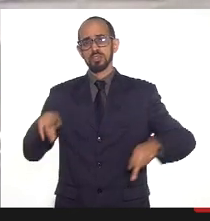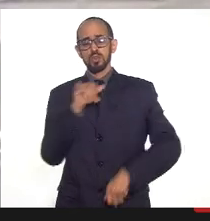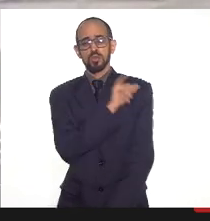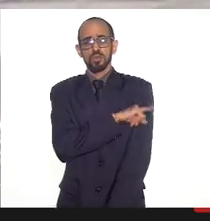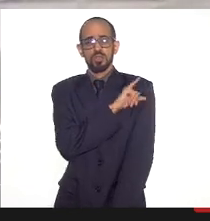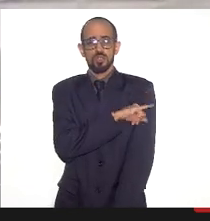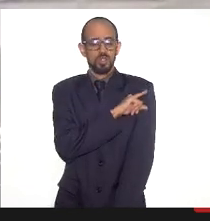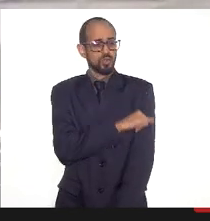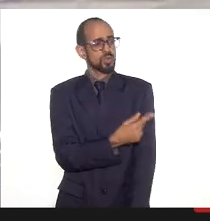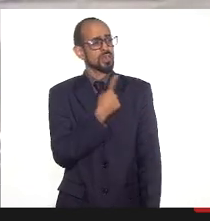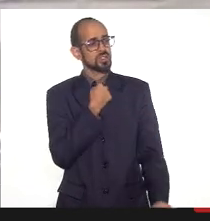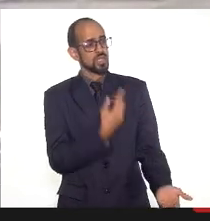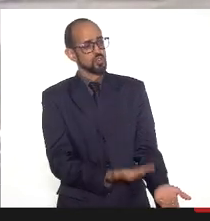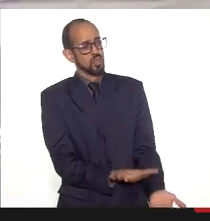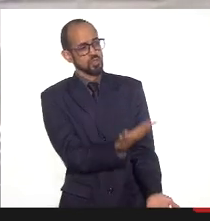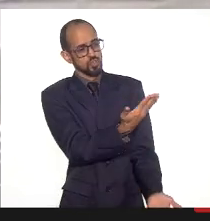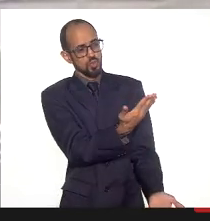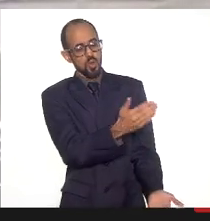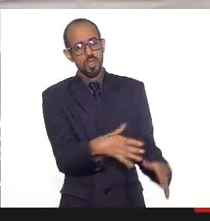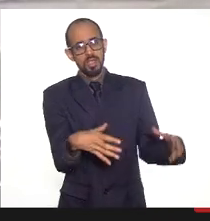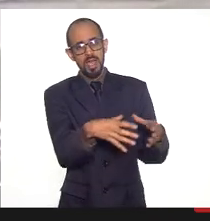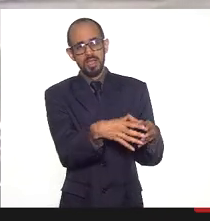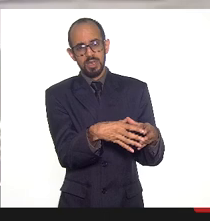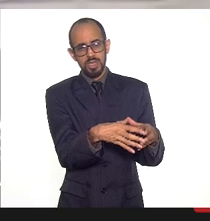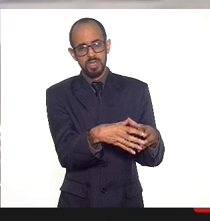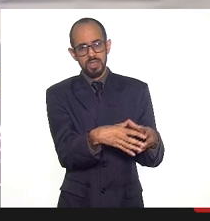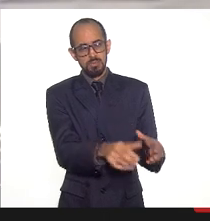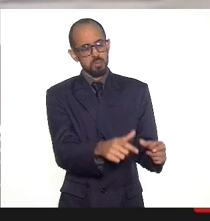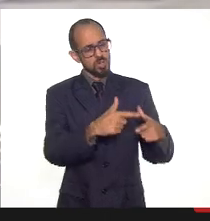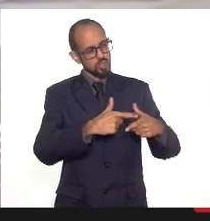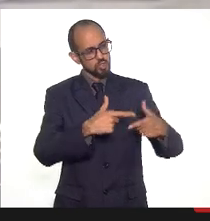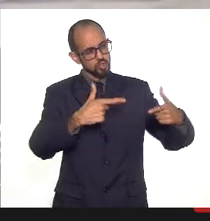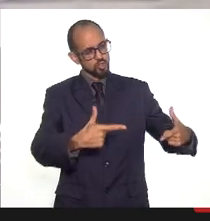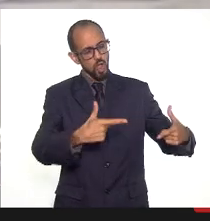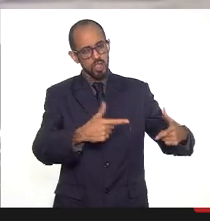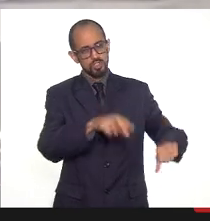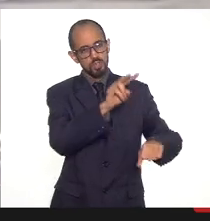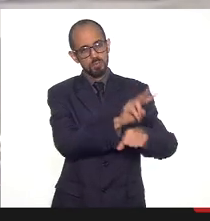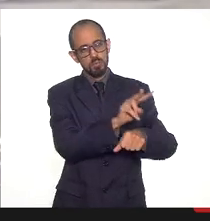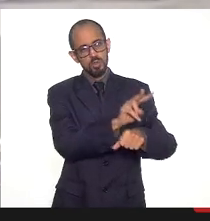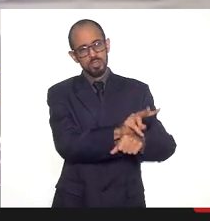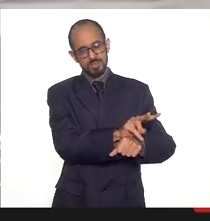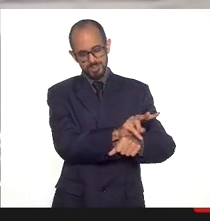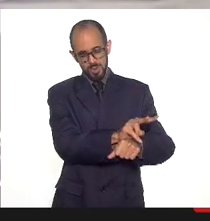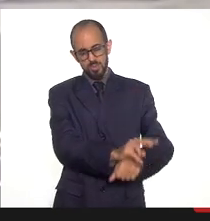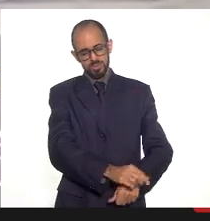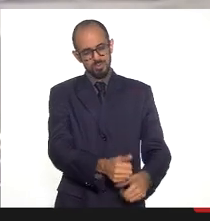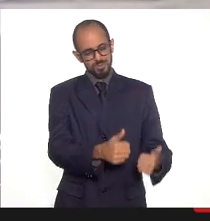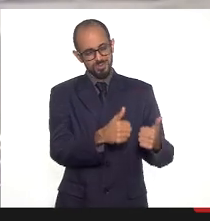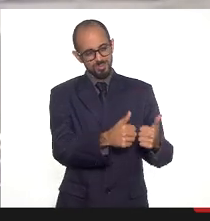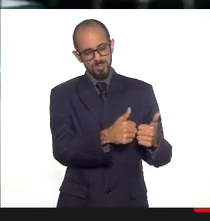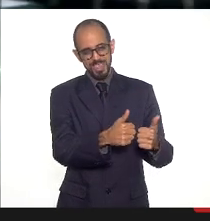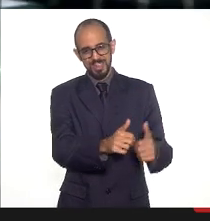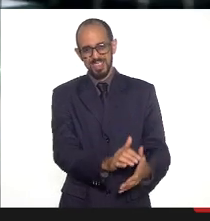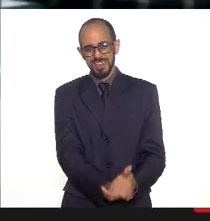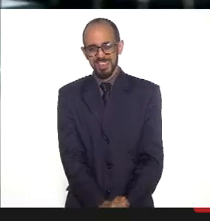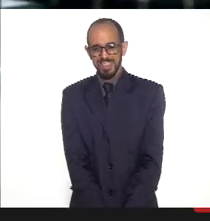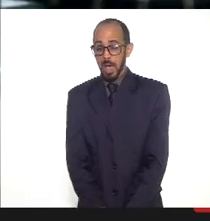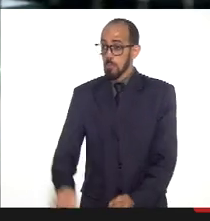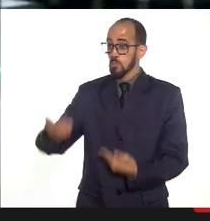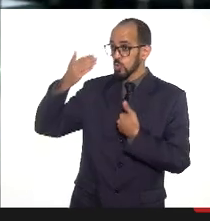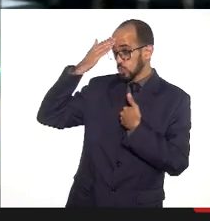janeiro e desejo ao senhor e toda sua equipe muita sorte muita proteção está bem muito obrigado deputada